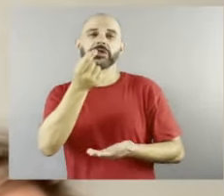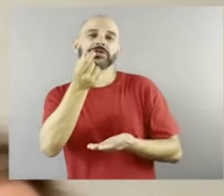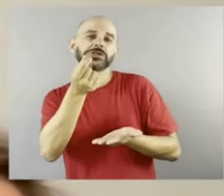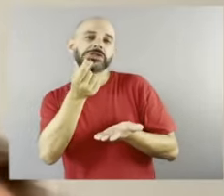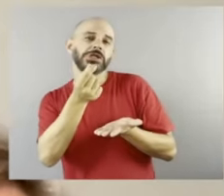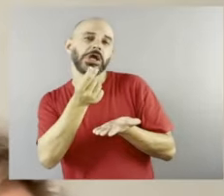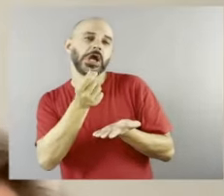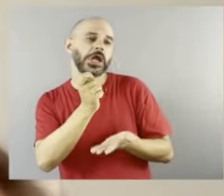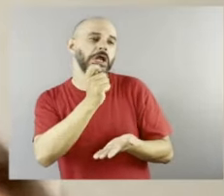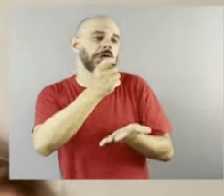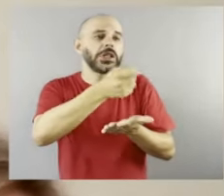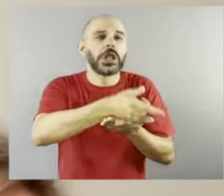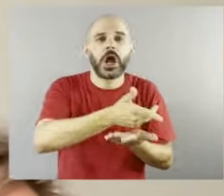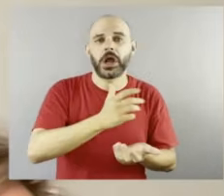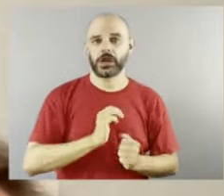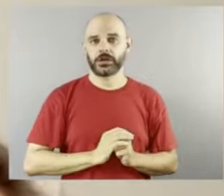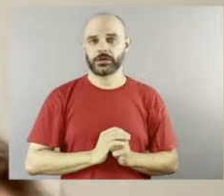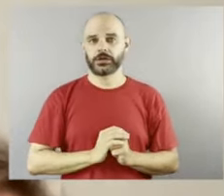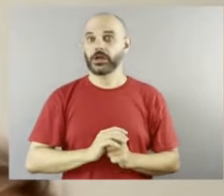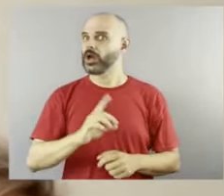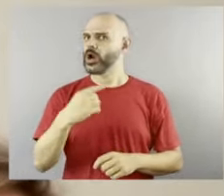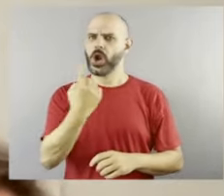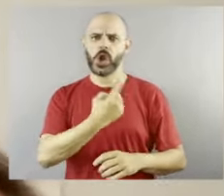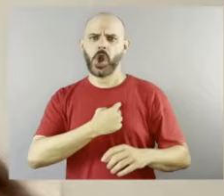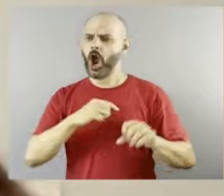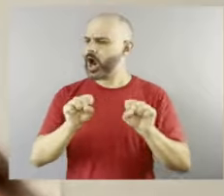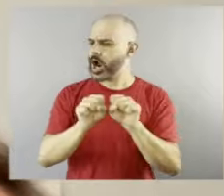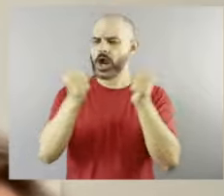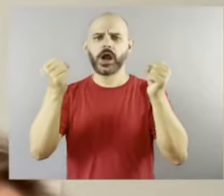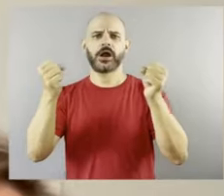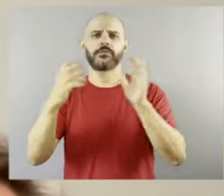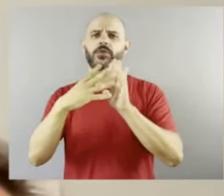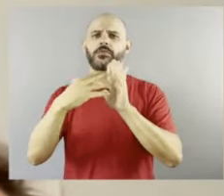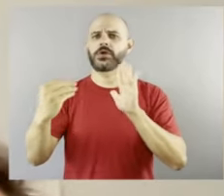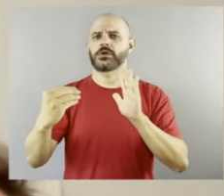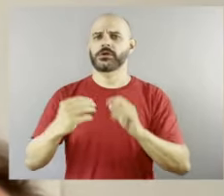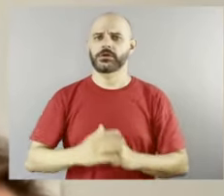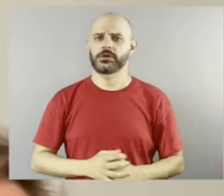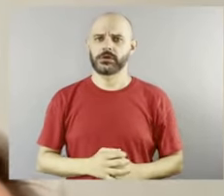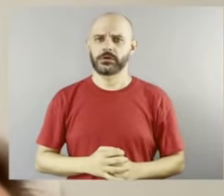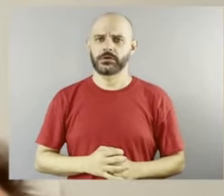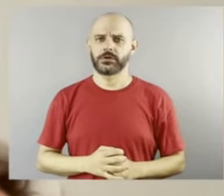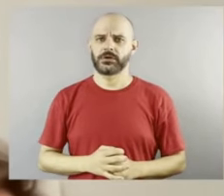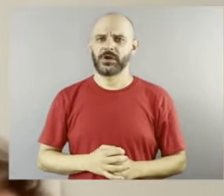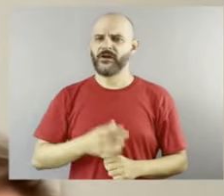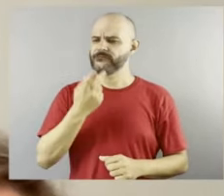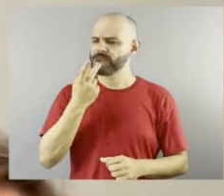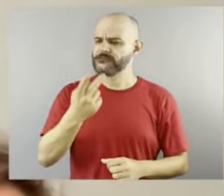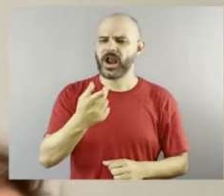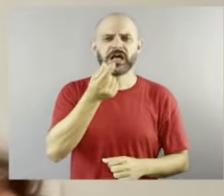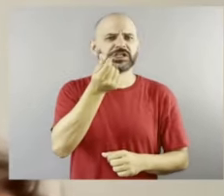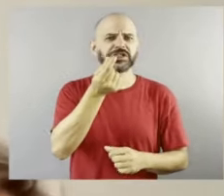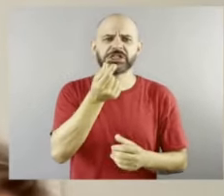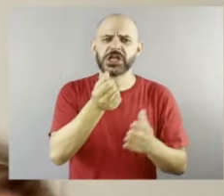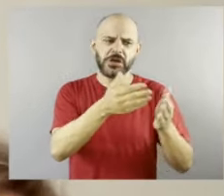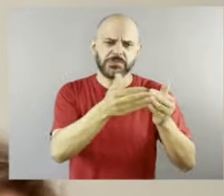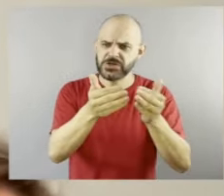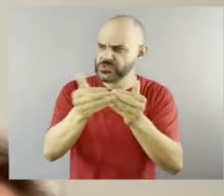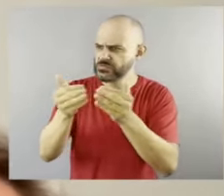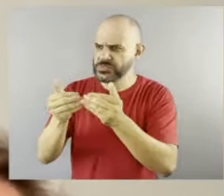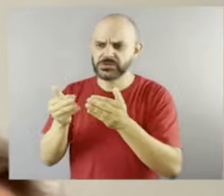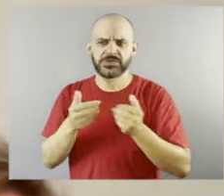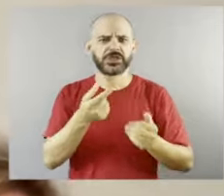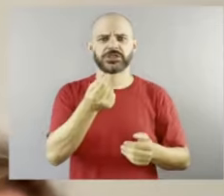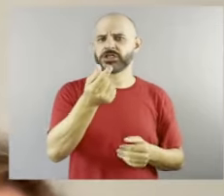e nós já viemos rompendo todo esse paradigma. A gente não... Nós não falamos em dinheiro, nós não pedimos dinheiro,